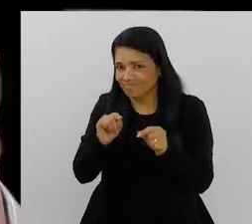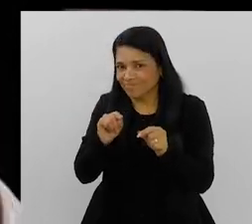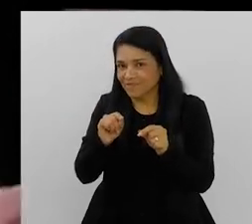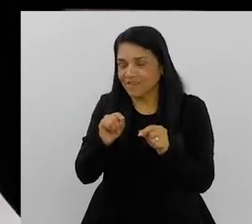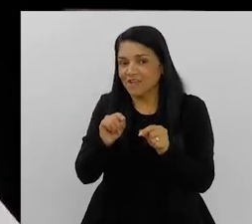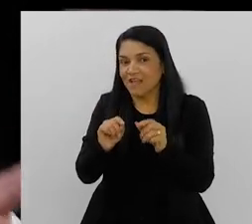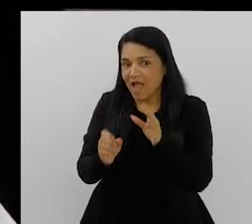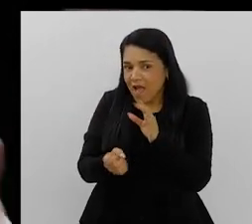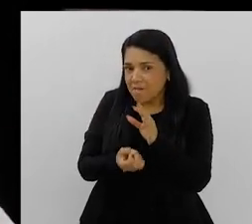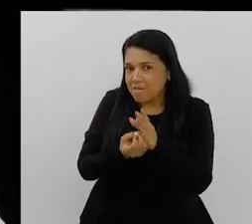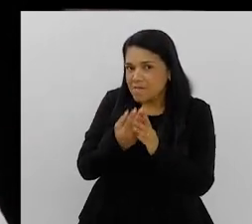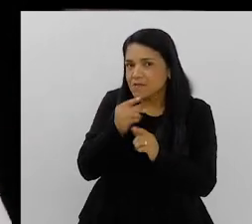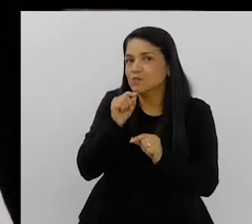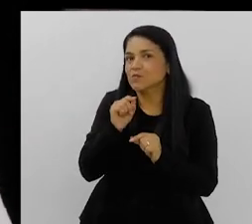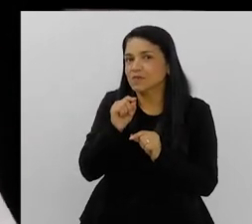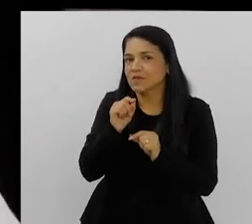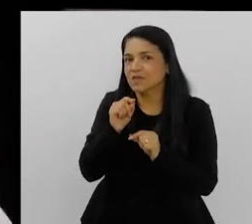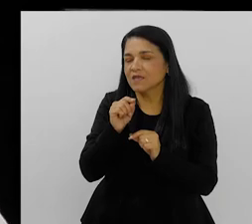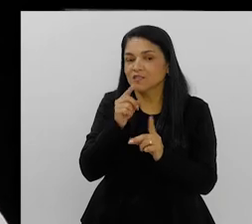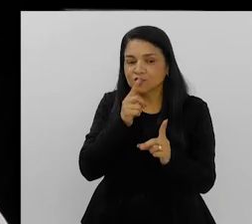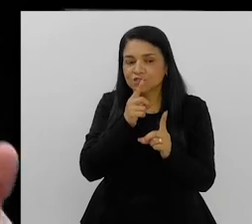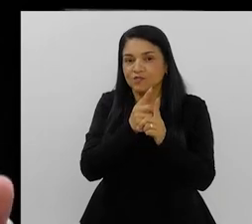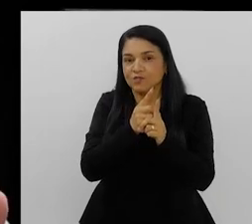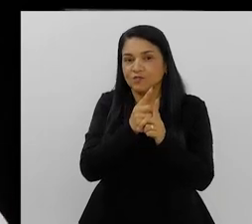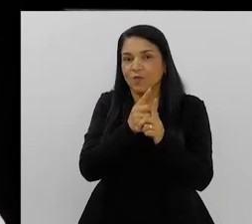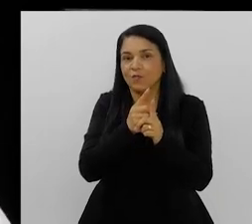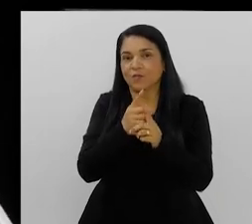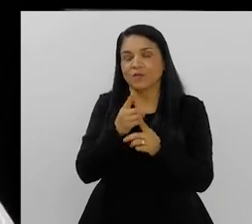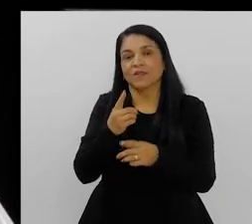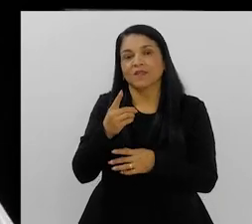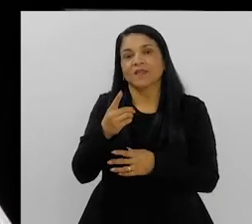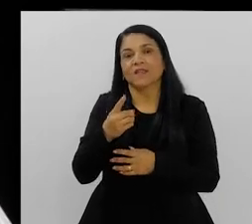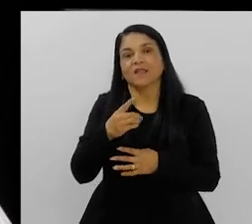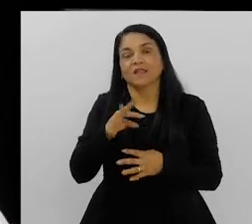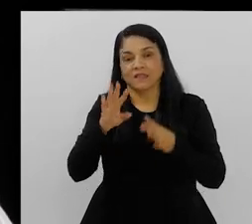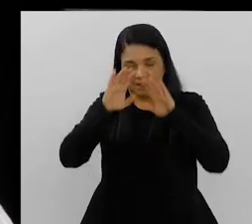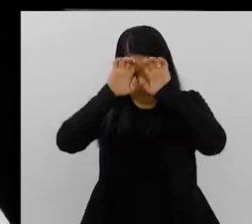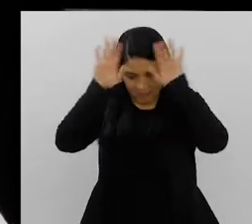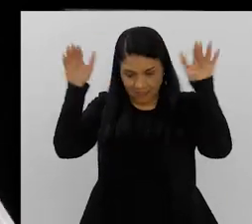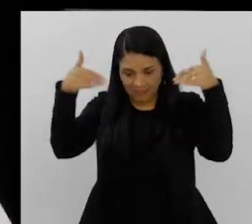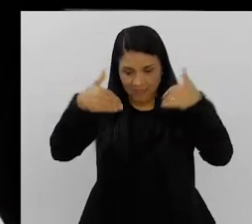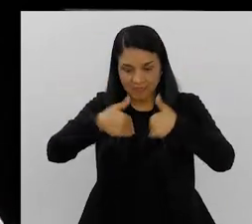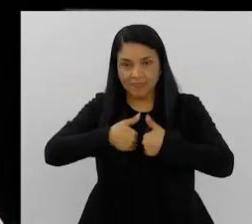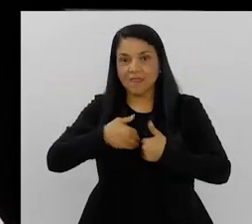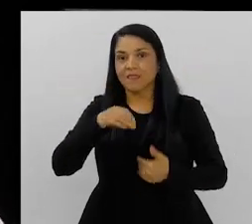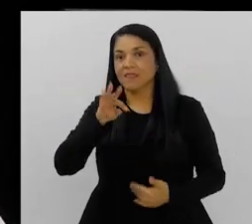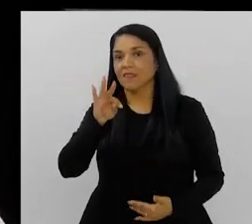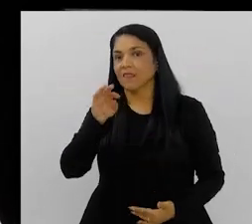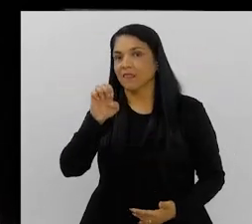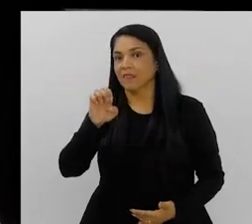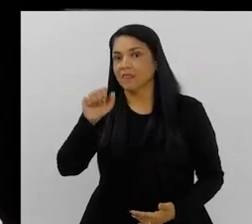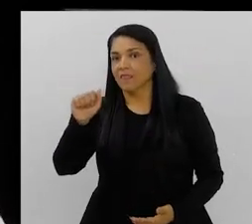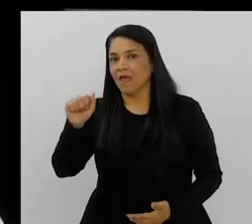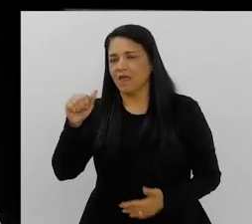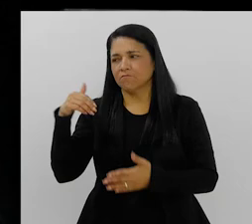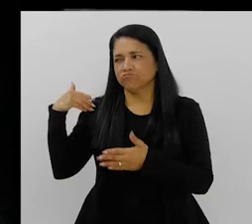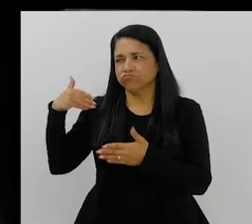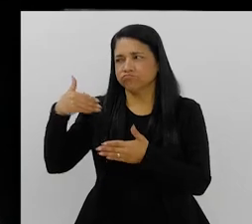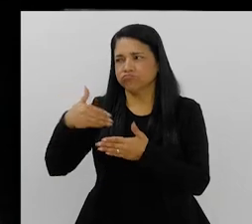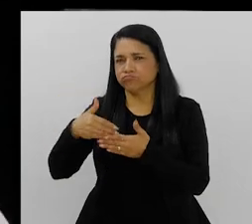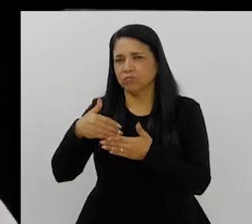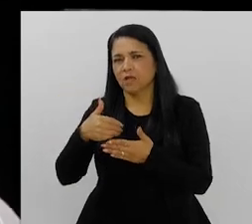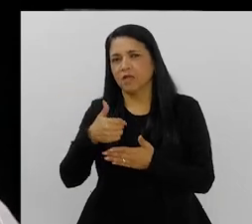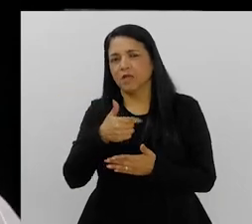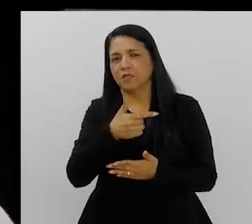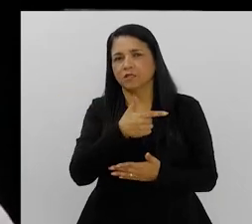Então, de fato, descontinuou. Mas também apareceram, por exemplo, questões diagnósticas como TEIA, Trastorno do Espectro Autista,